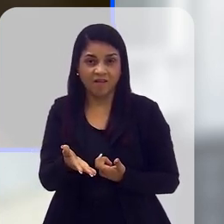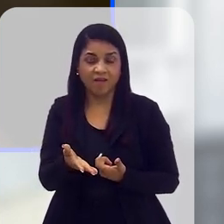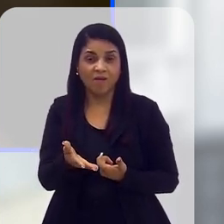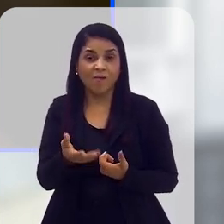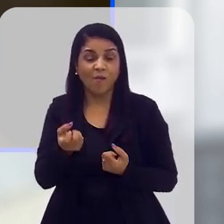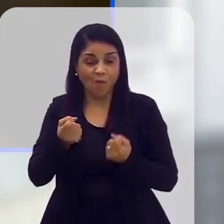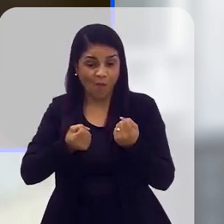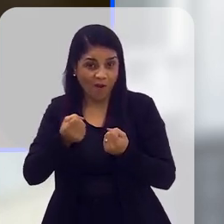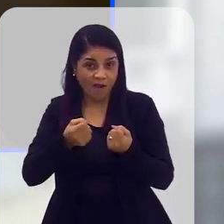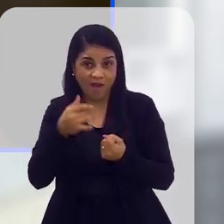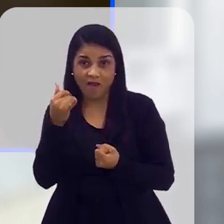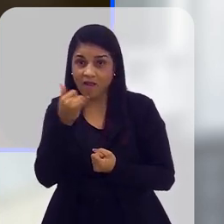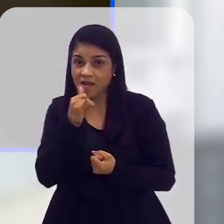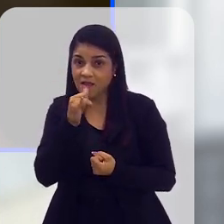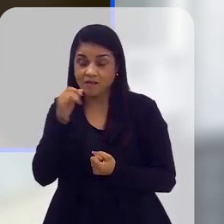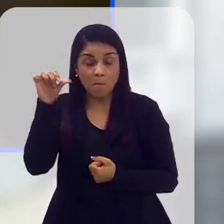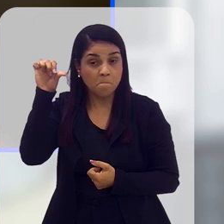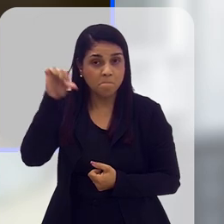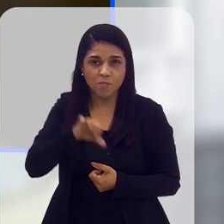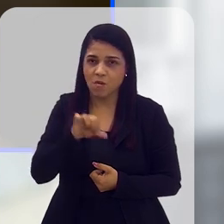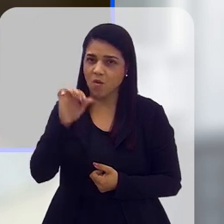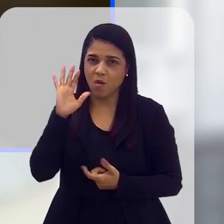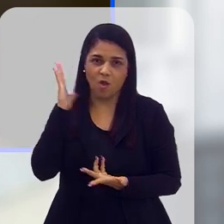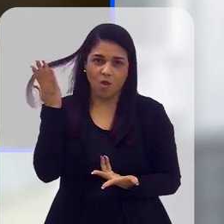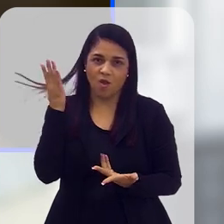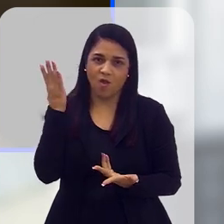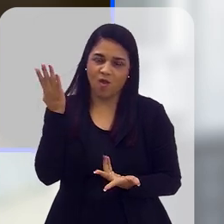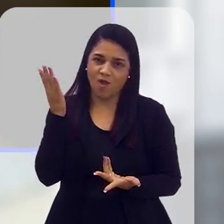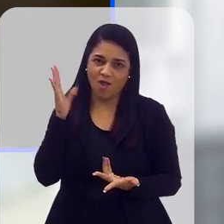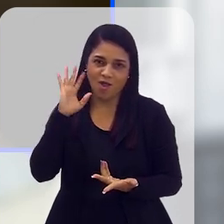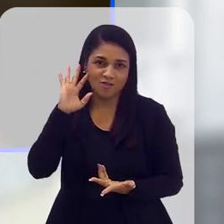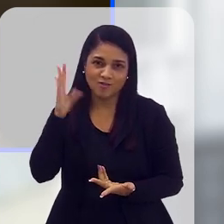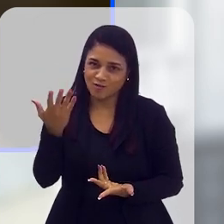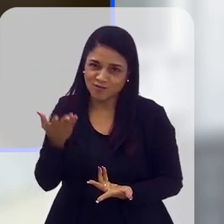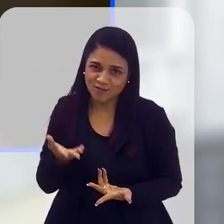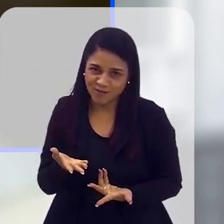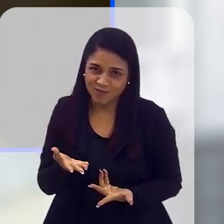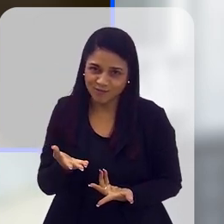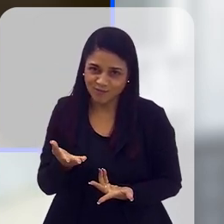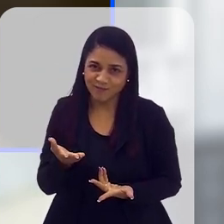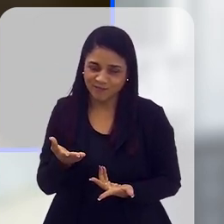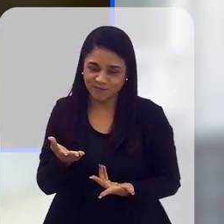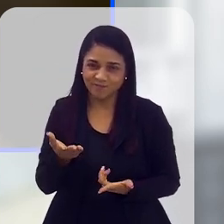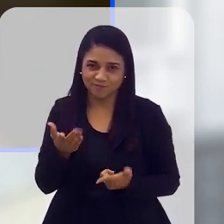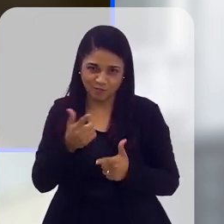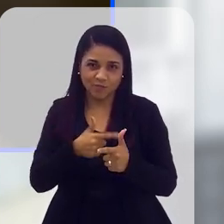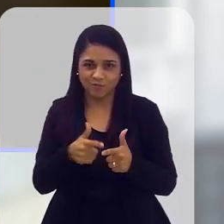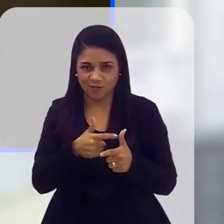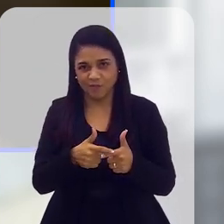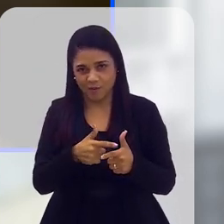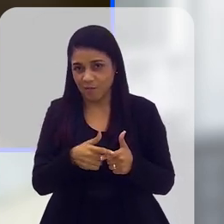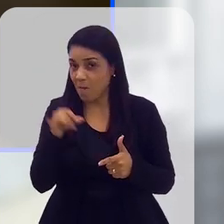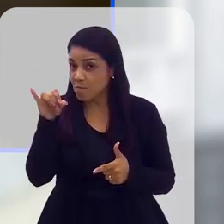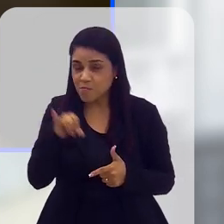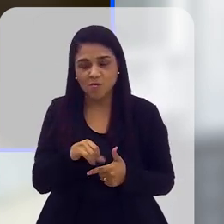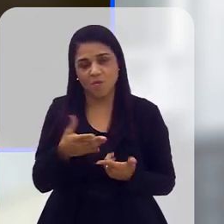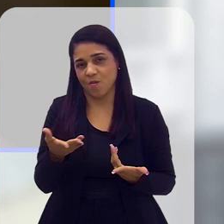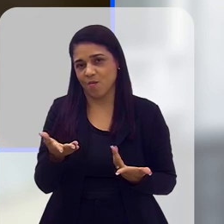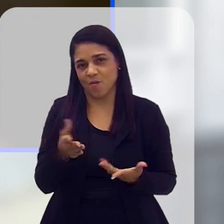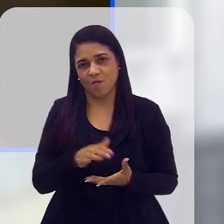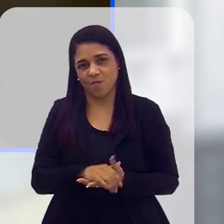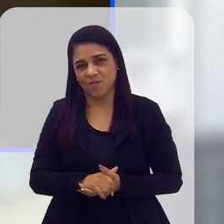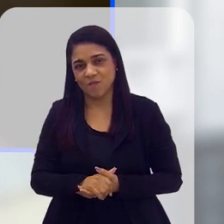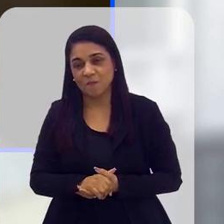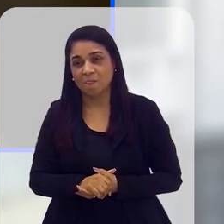E o carro elétrico seria talvez uma vírgula aí de todos os problemas que podem